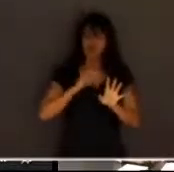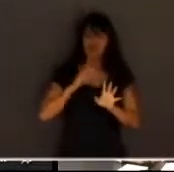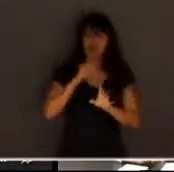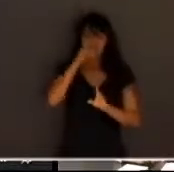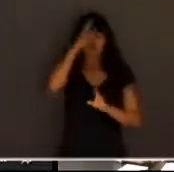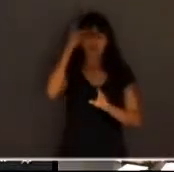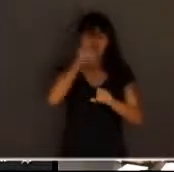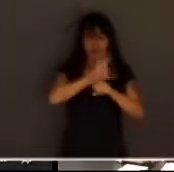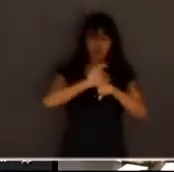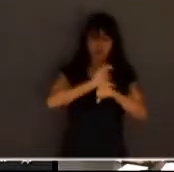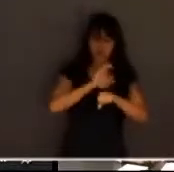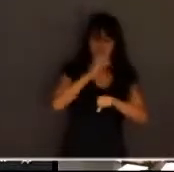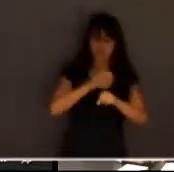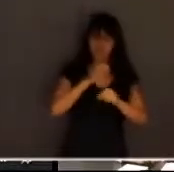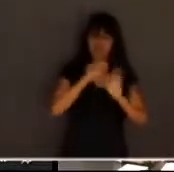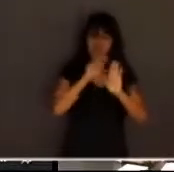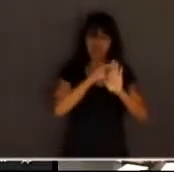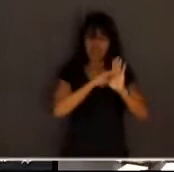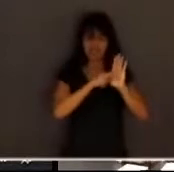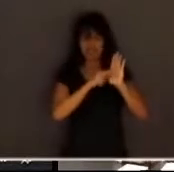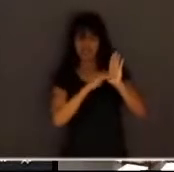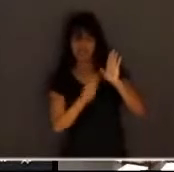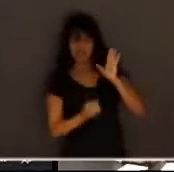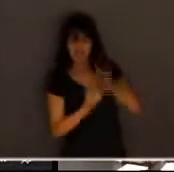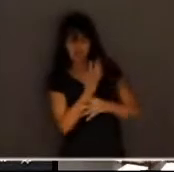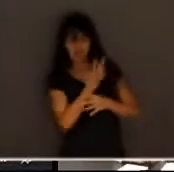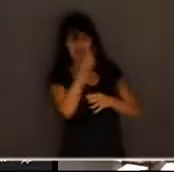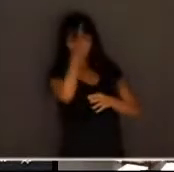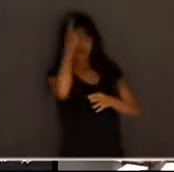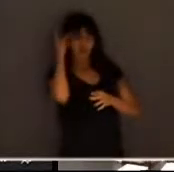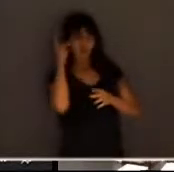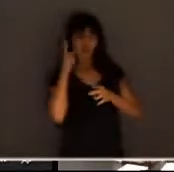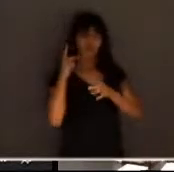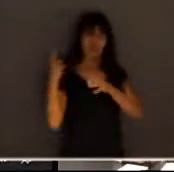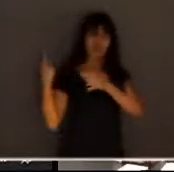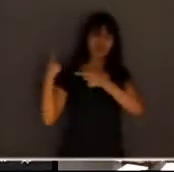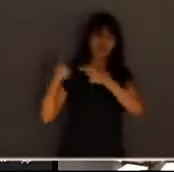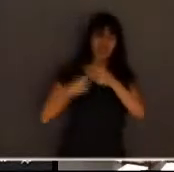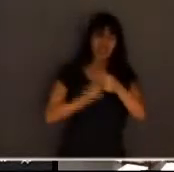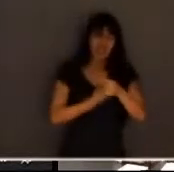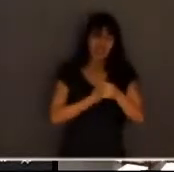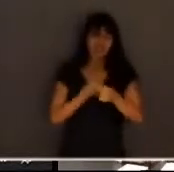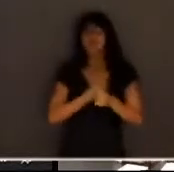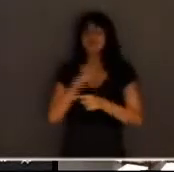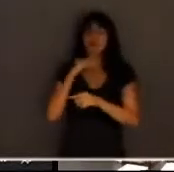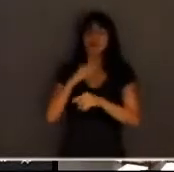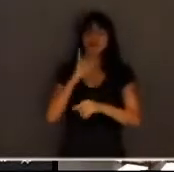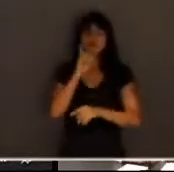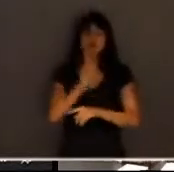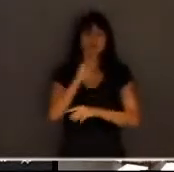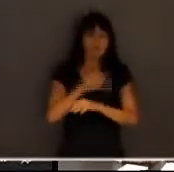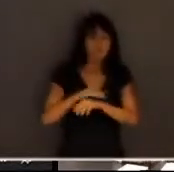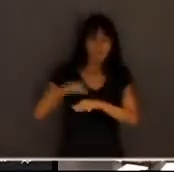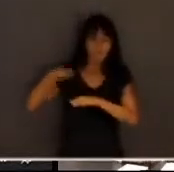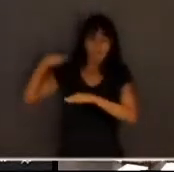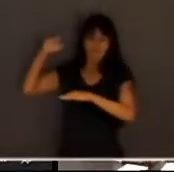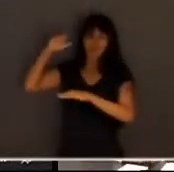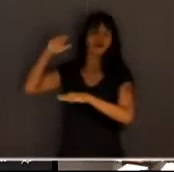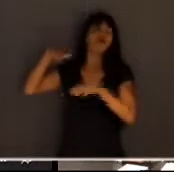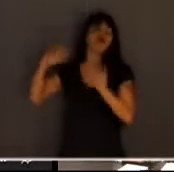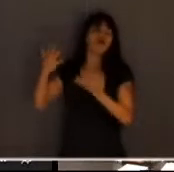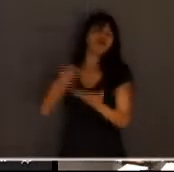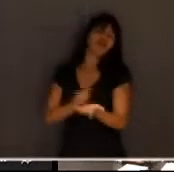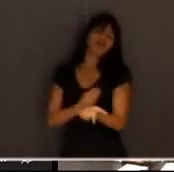criar um tribunal especial para quem atacou justamente o direito mais caro e mais importante da humanidade que é direito à vida